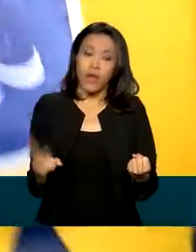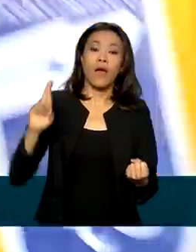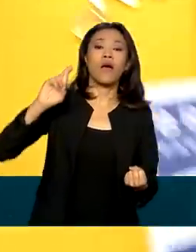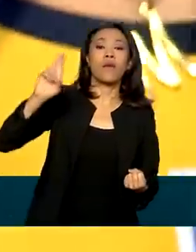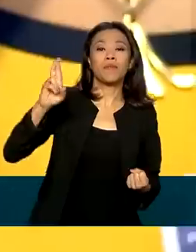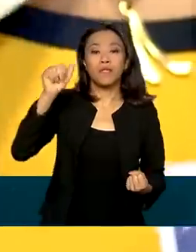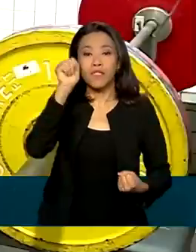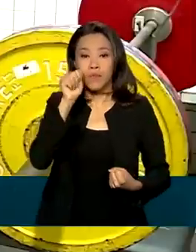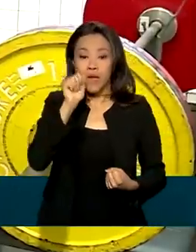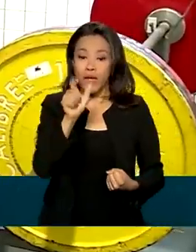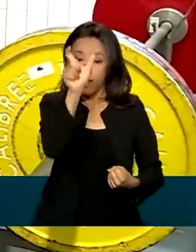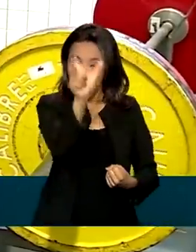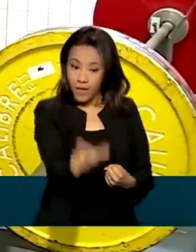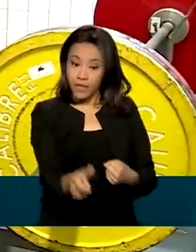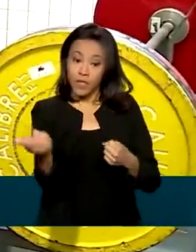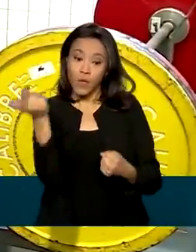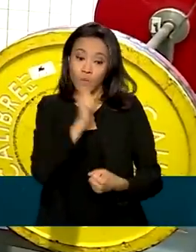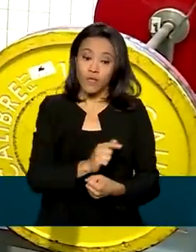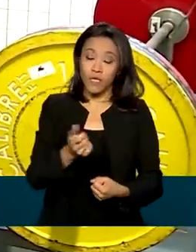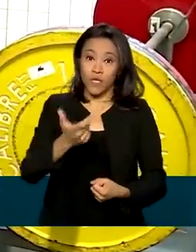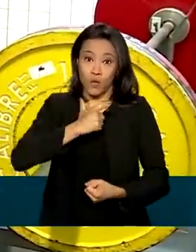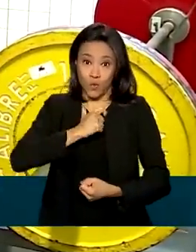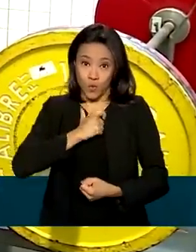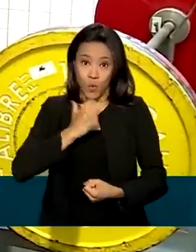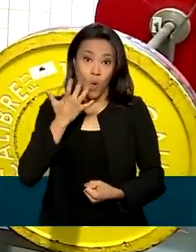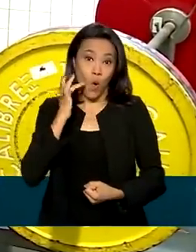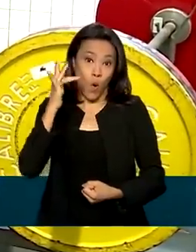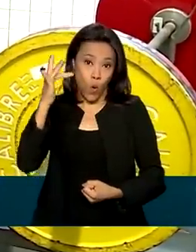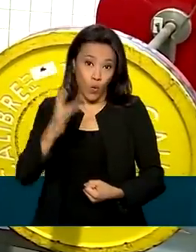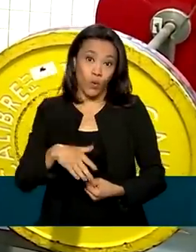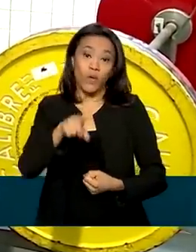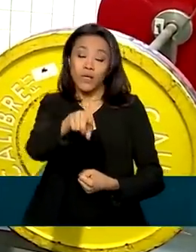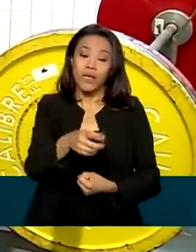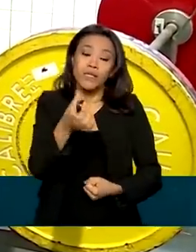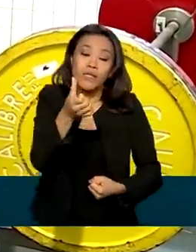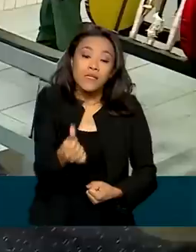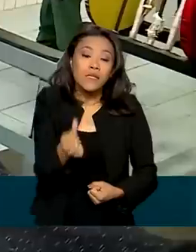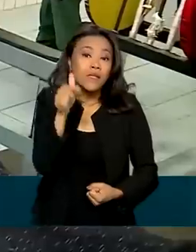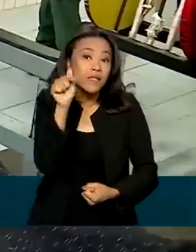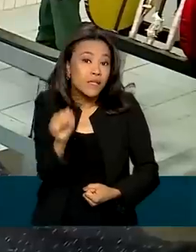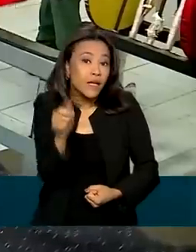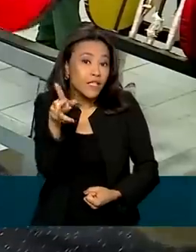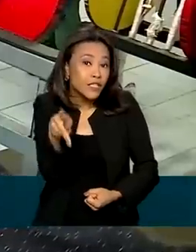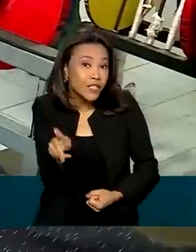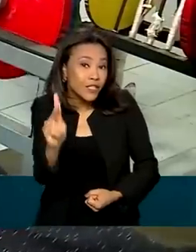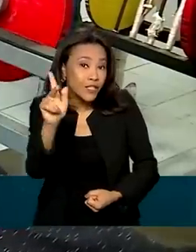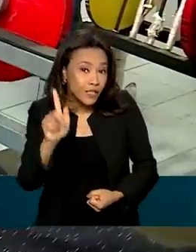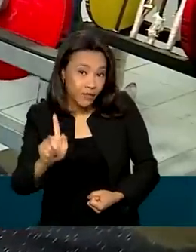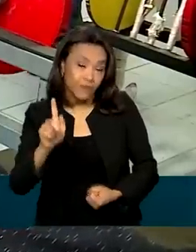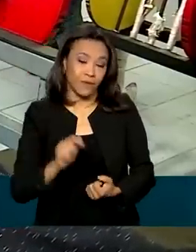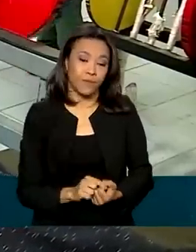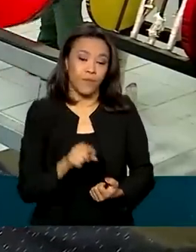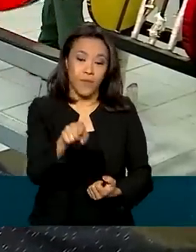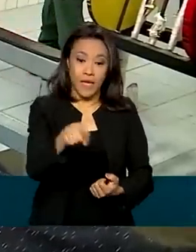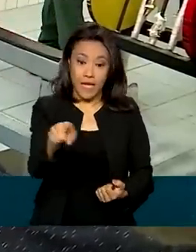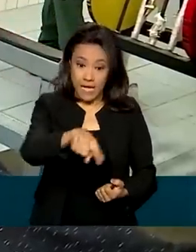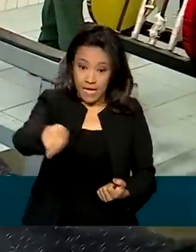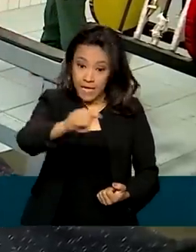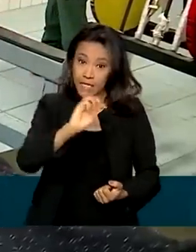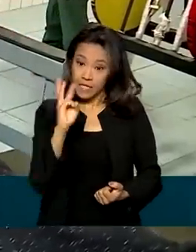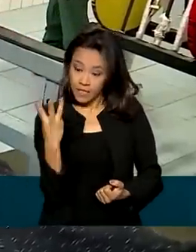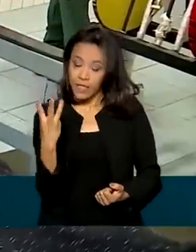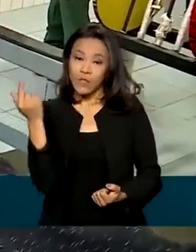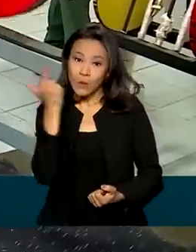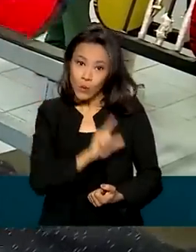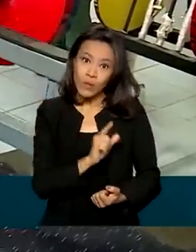Maria trouxe a de ouro para o Amazonas, na categoria 67 quilos. Com a conquista, os três garantiram